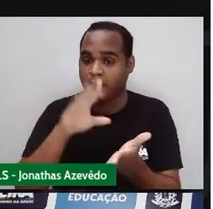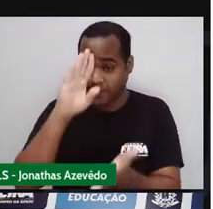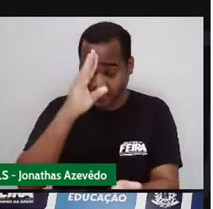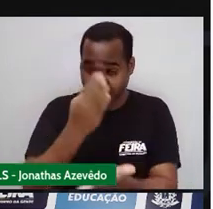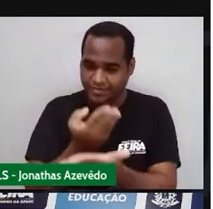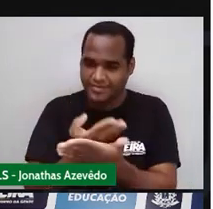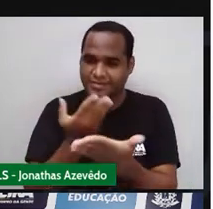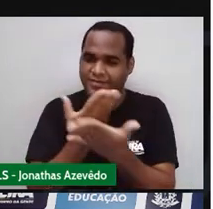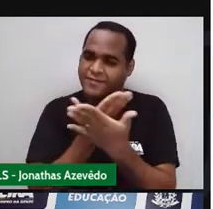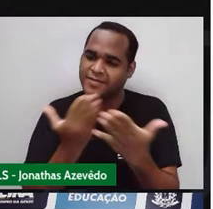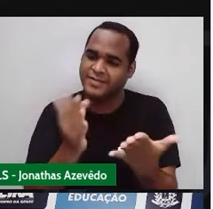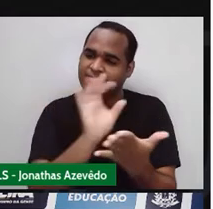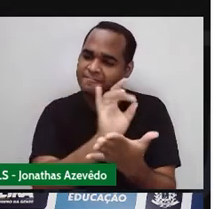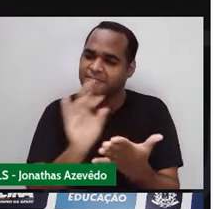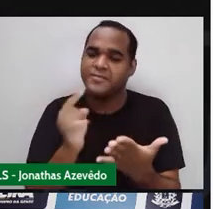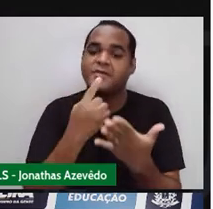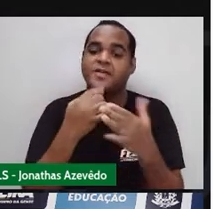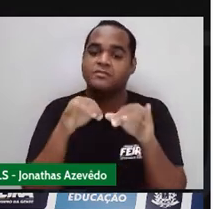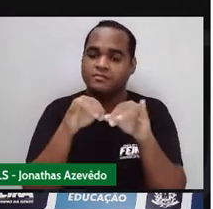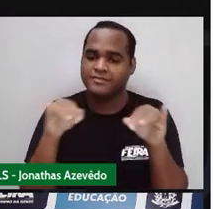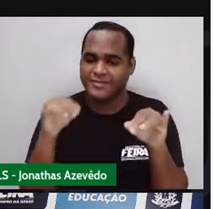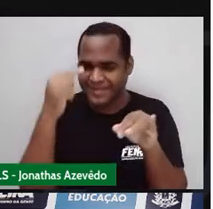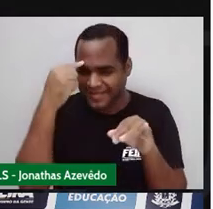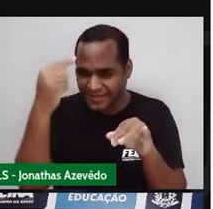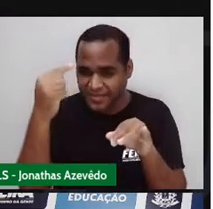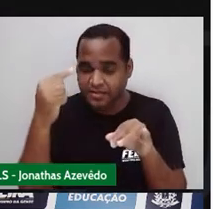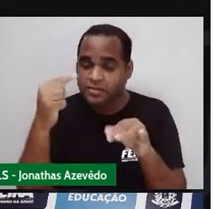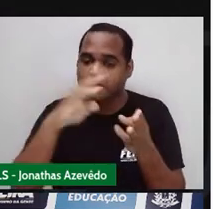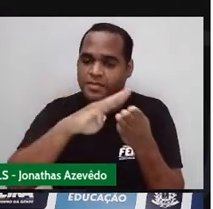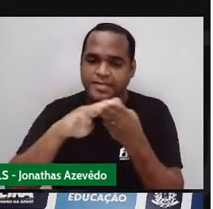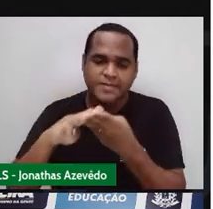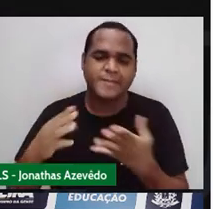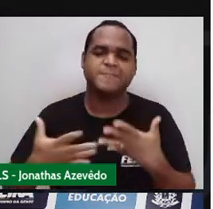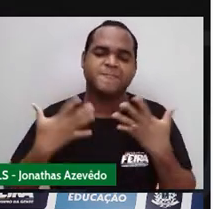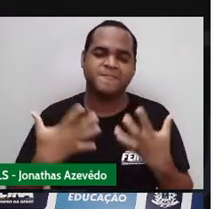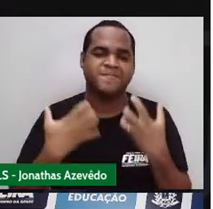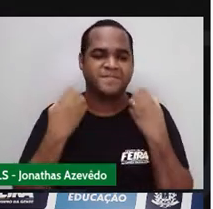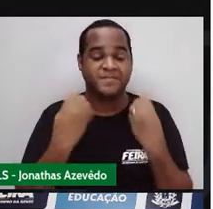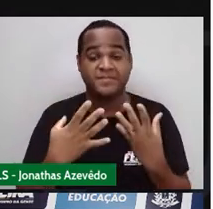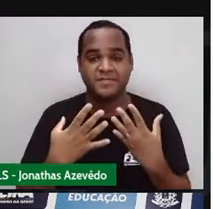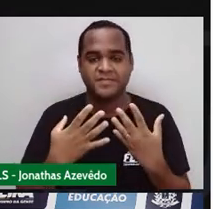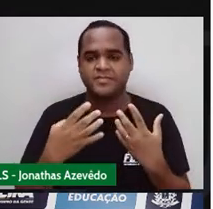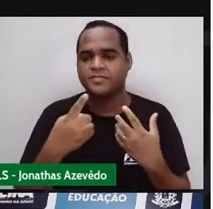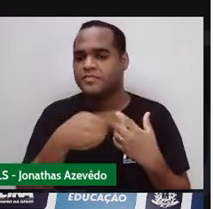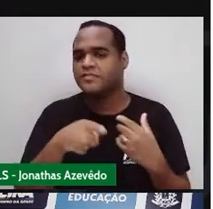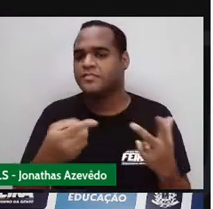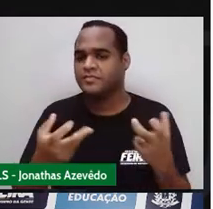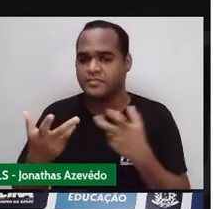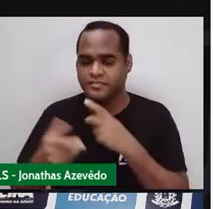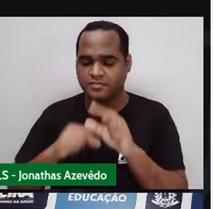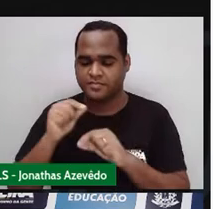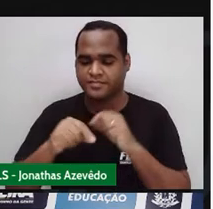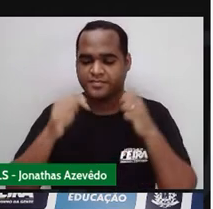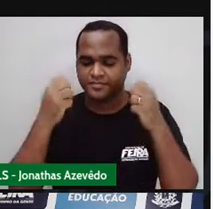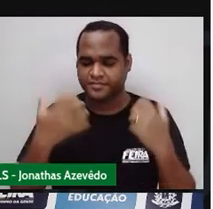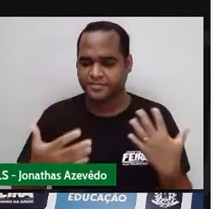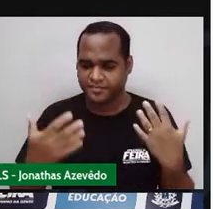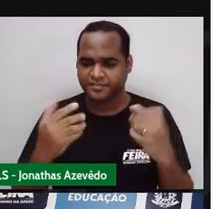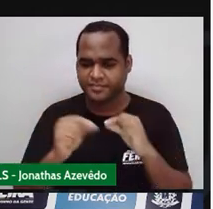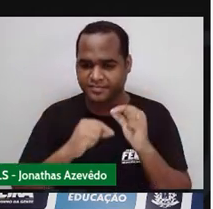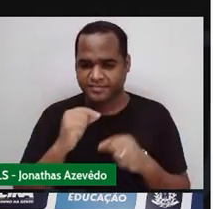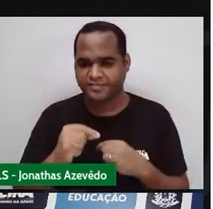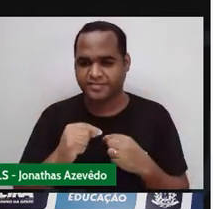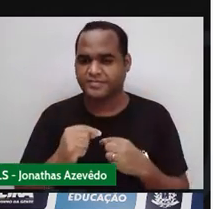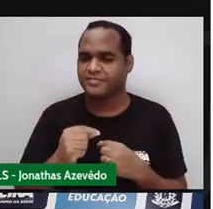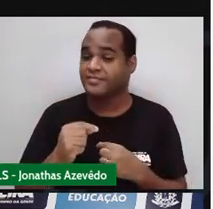disse que, de fato, a matemática, ela é encantadora. Bom, e como é que a gente percebe isso? Basta a gente olhar os belos